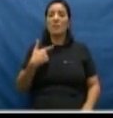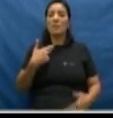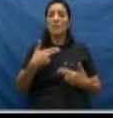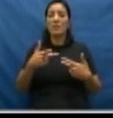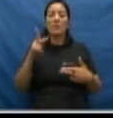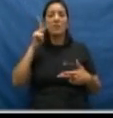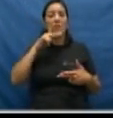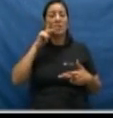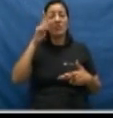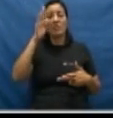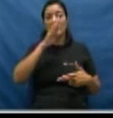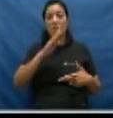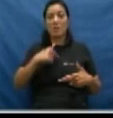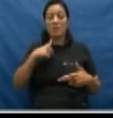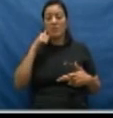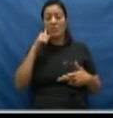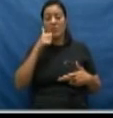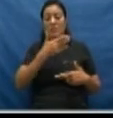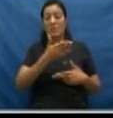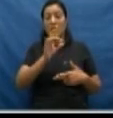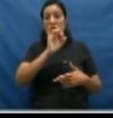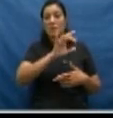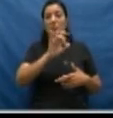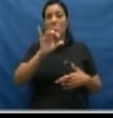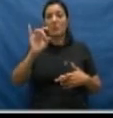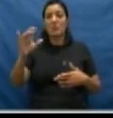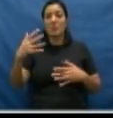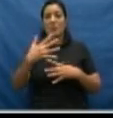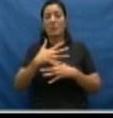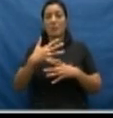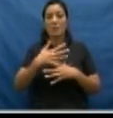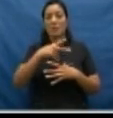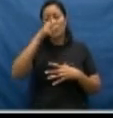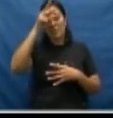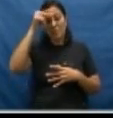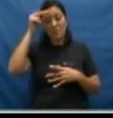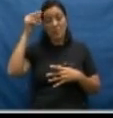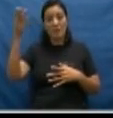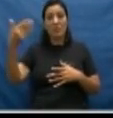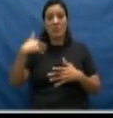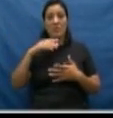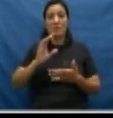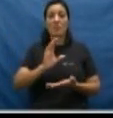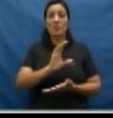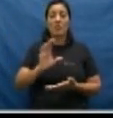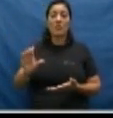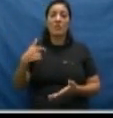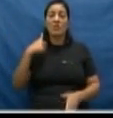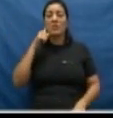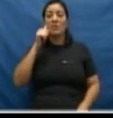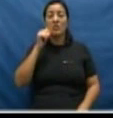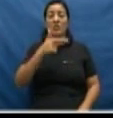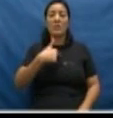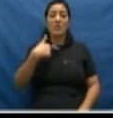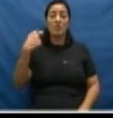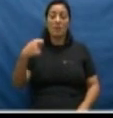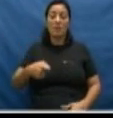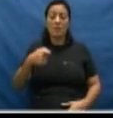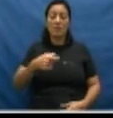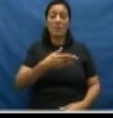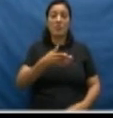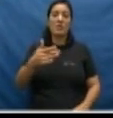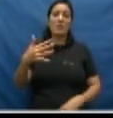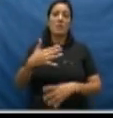das políticas nacionais para as mulheres é que em cada cidade, em cada prefeitura, exista uma Coordenadoria da Mulher. Fazendo valer nas